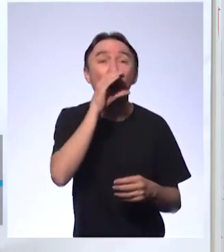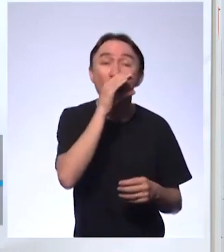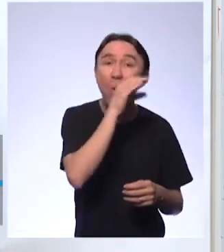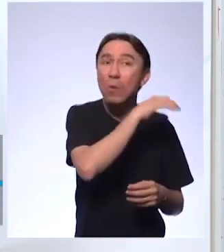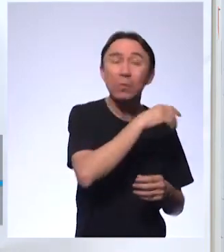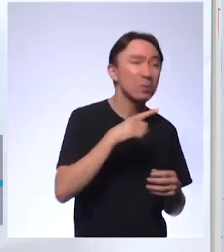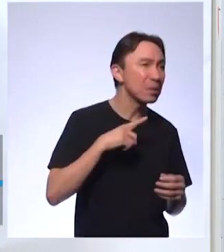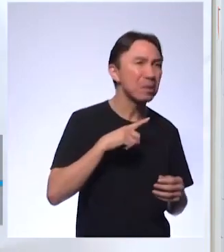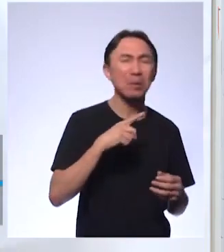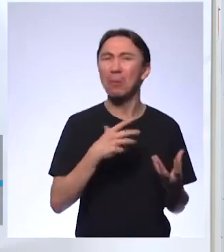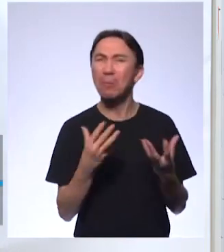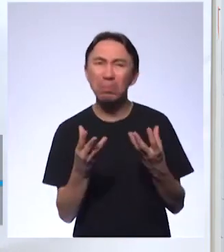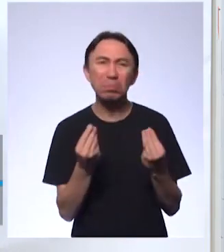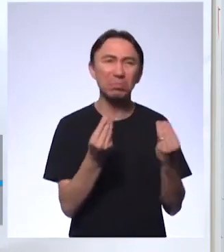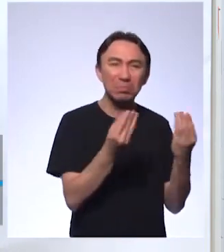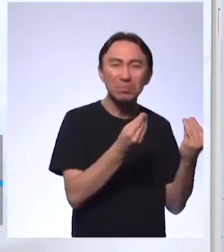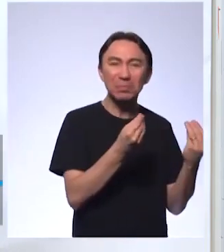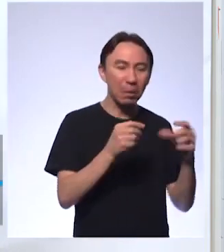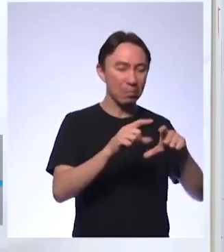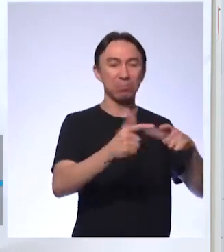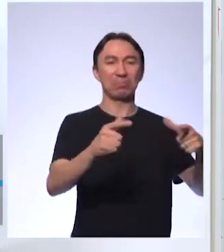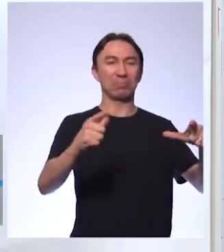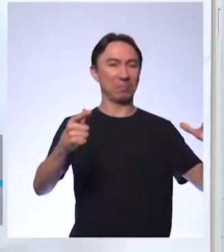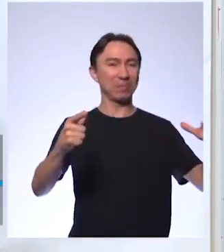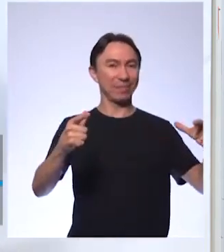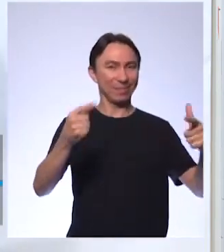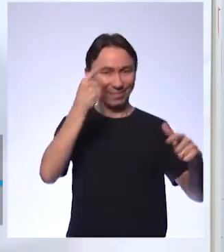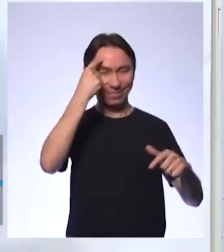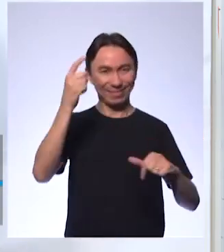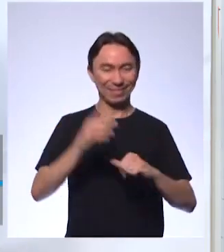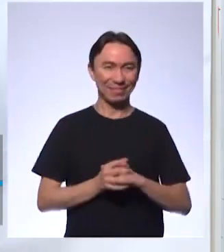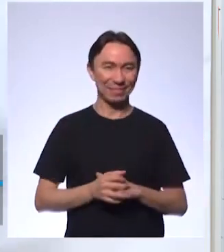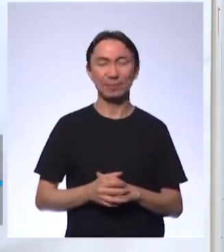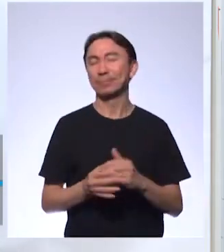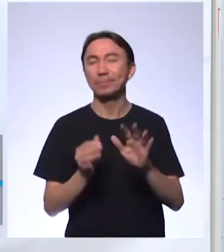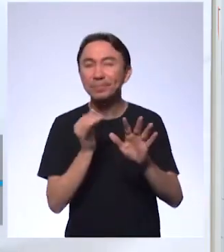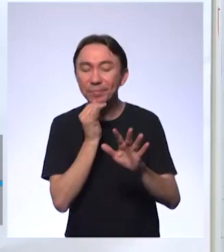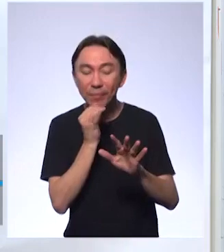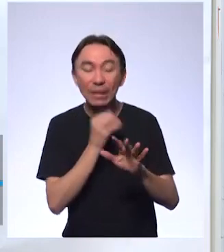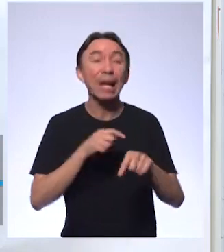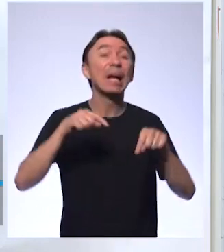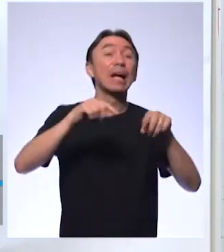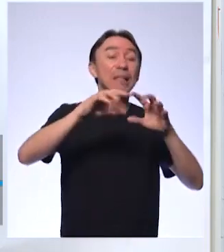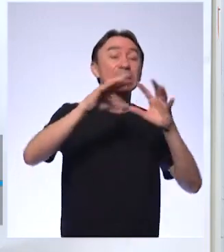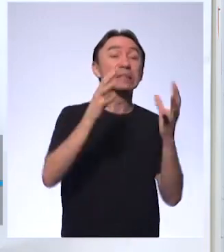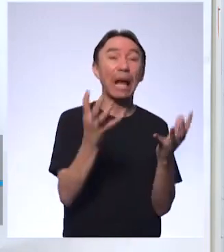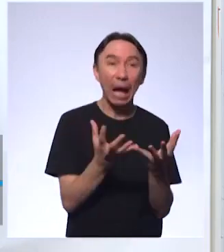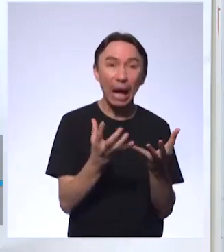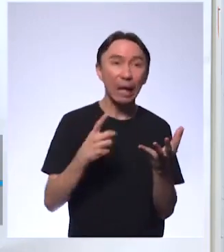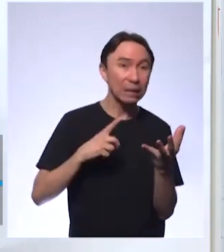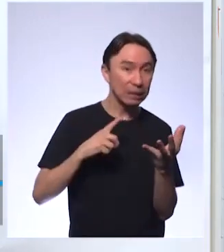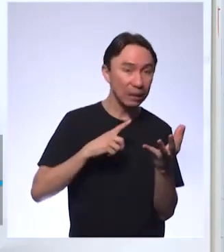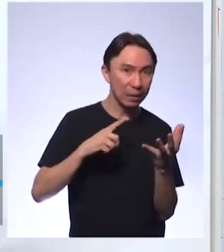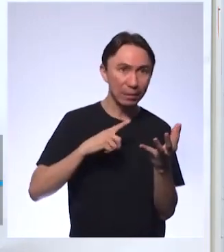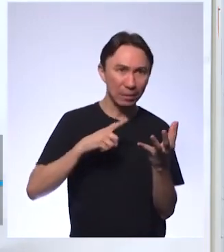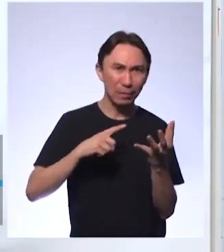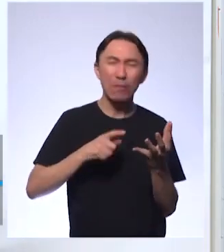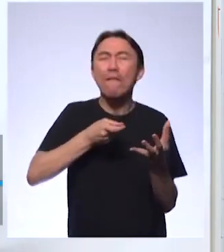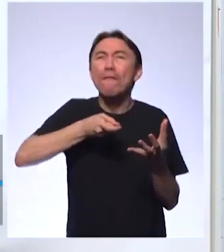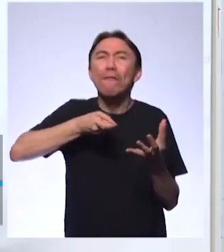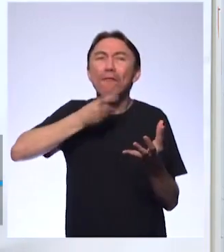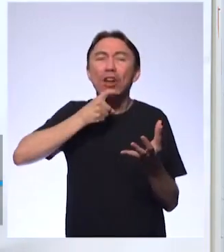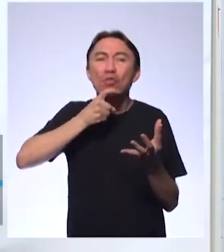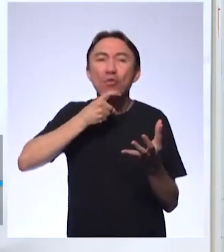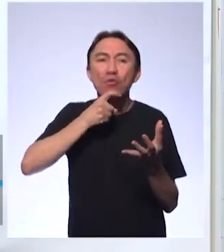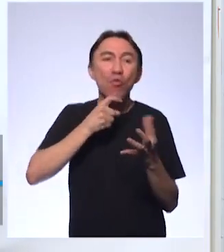ativo, se alimenta mais, etc. Então, se você tem um resfriamento na Terra, todos os répteis ficam menos ativos e eles